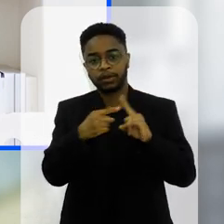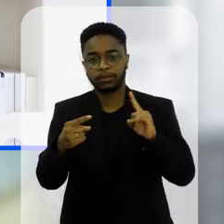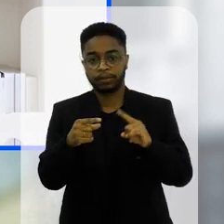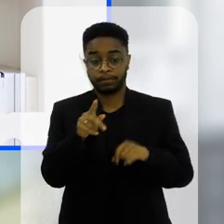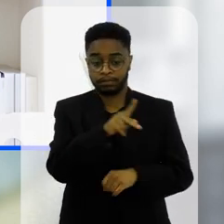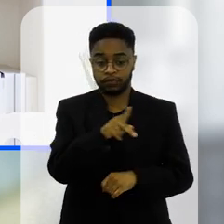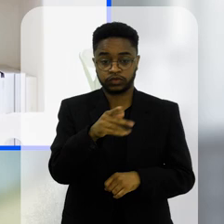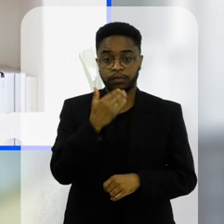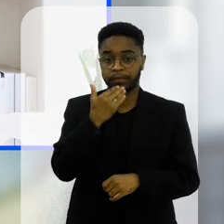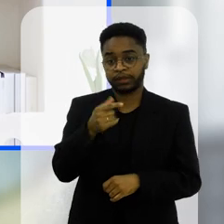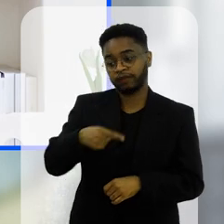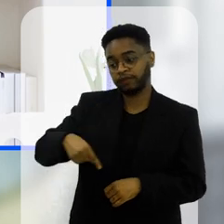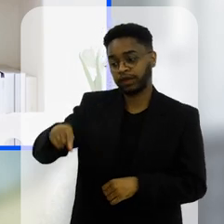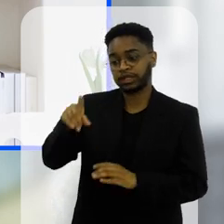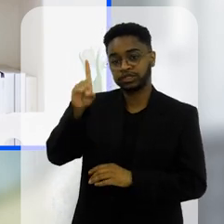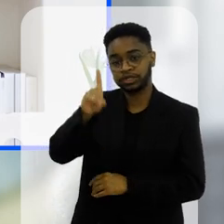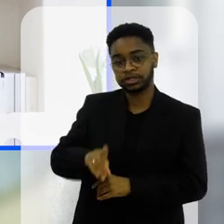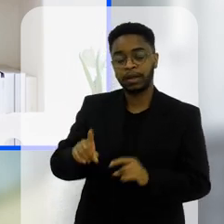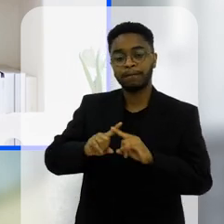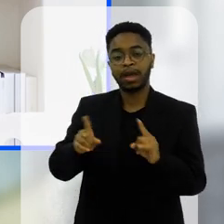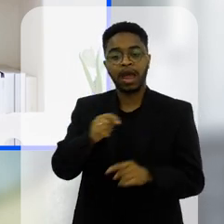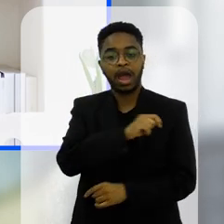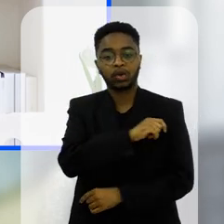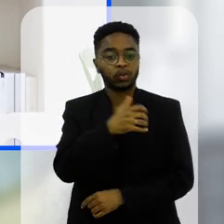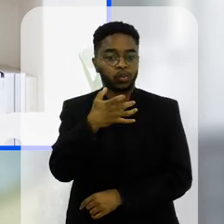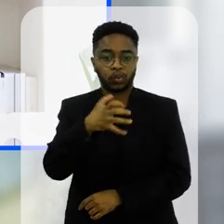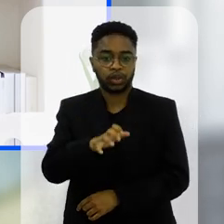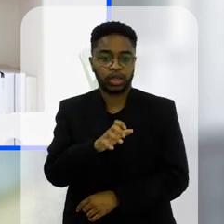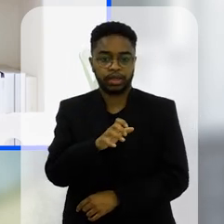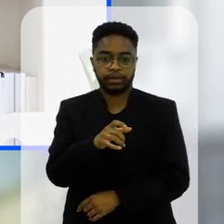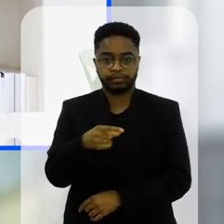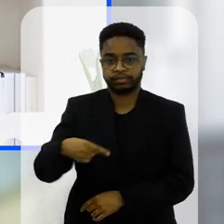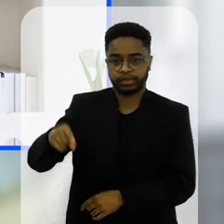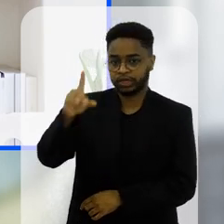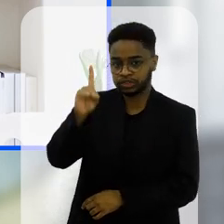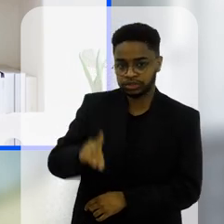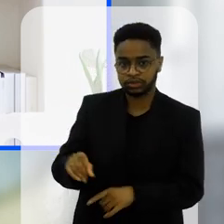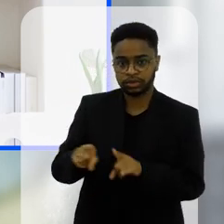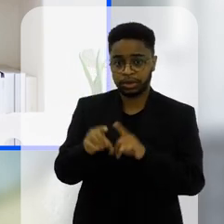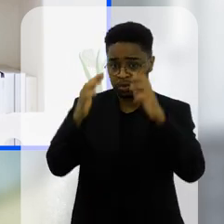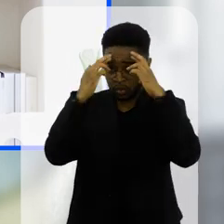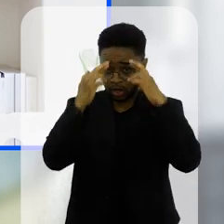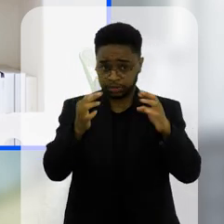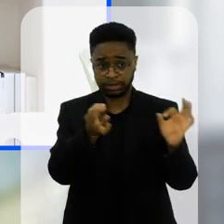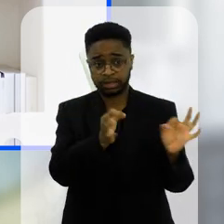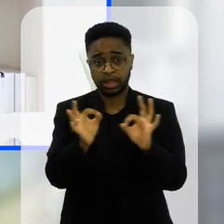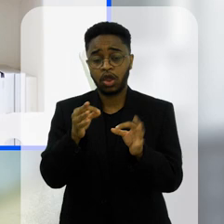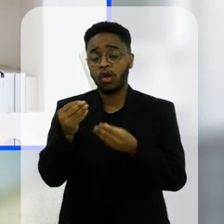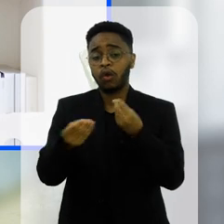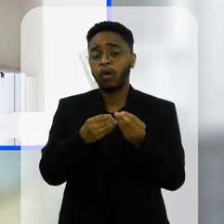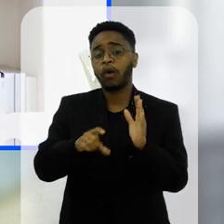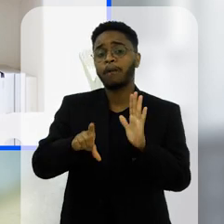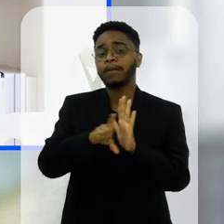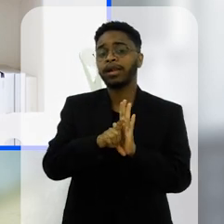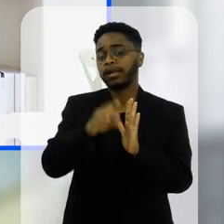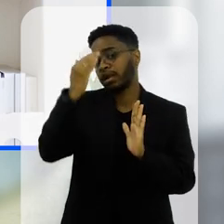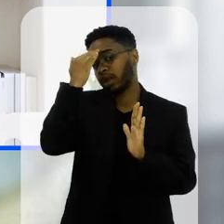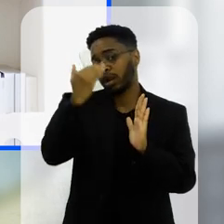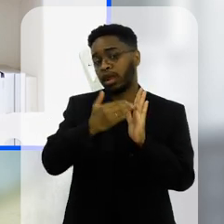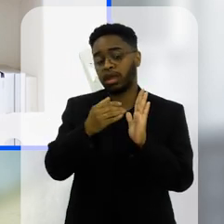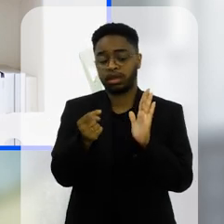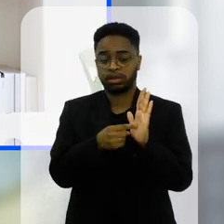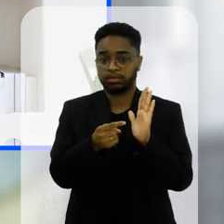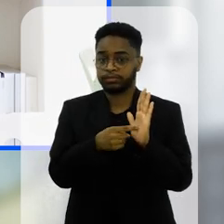ele vai até a direção da escola ele resolve não sair da sala de aula também não respeita a direção como que a lei ela vai ser